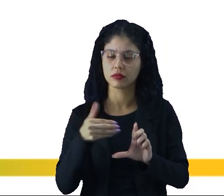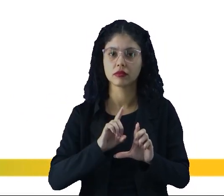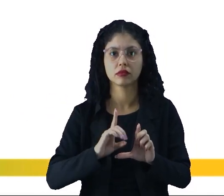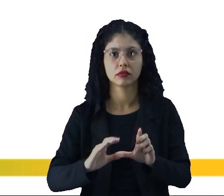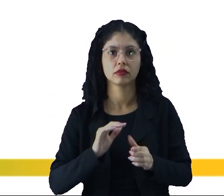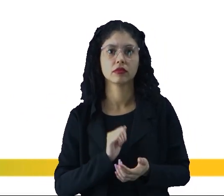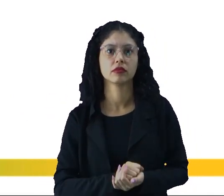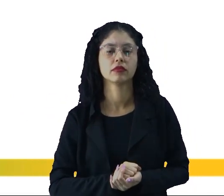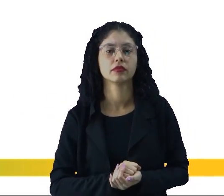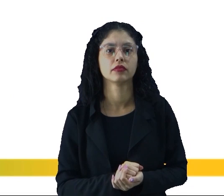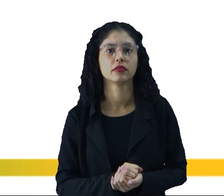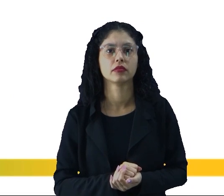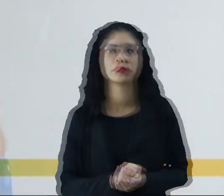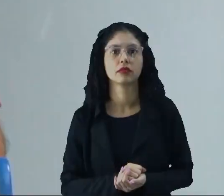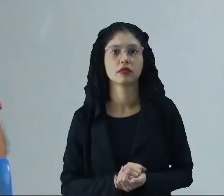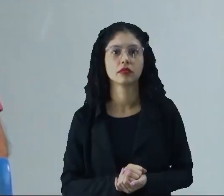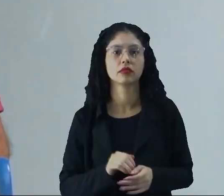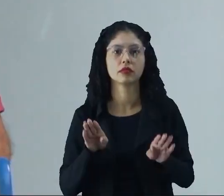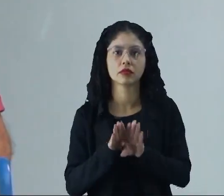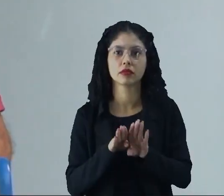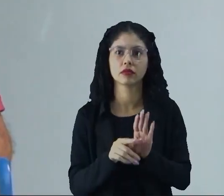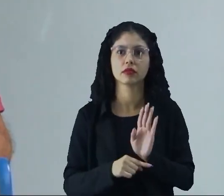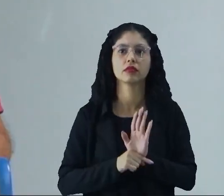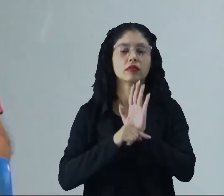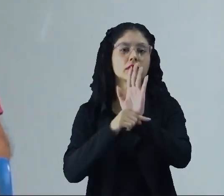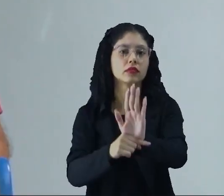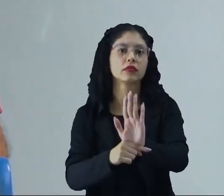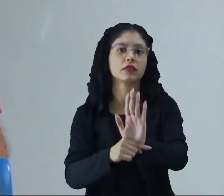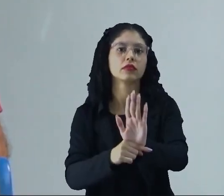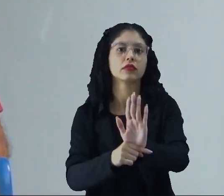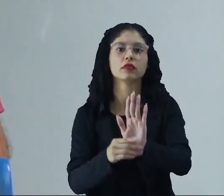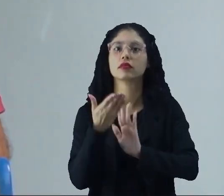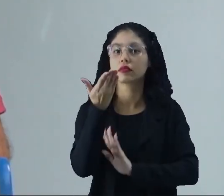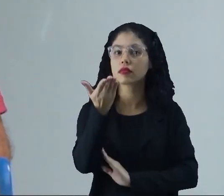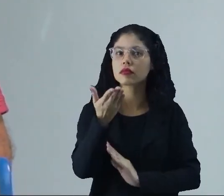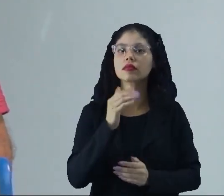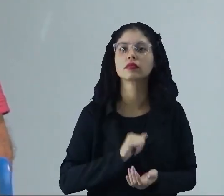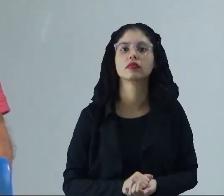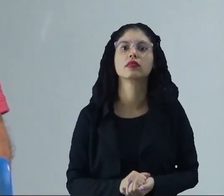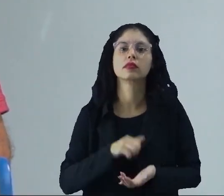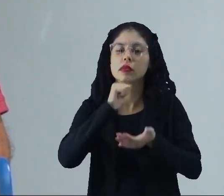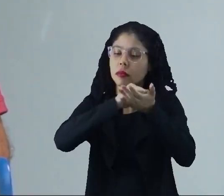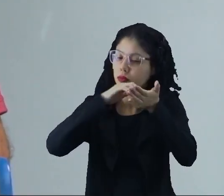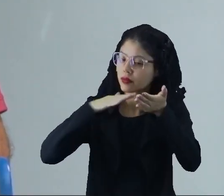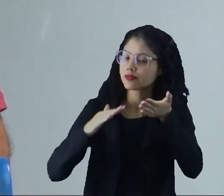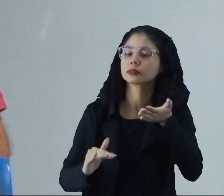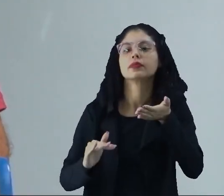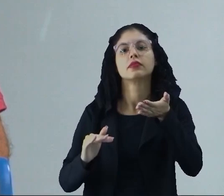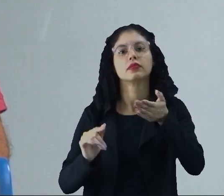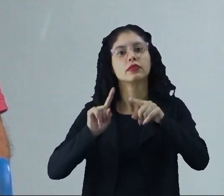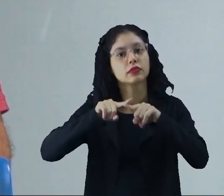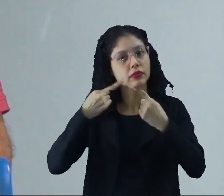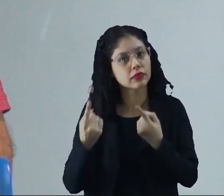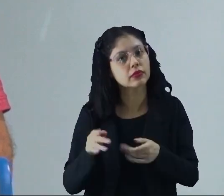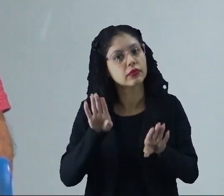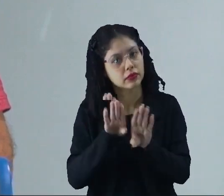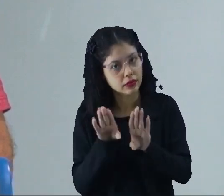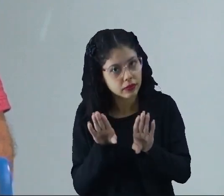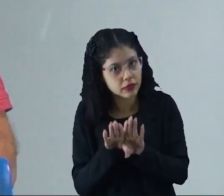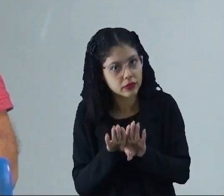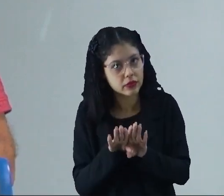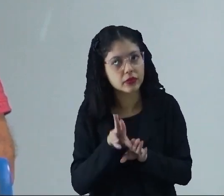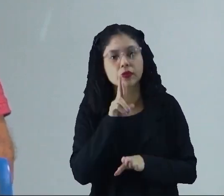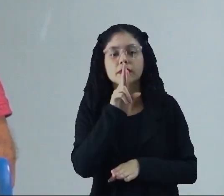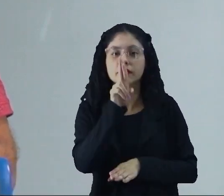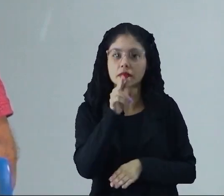do eduque nós vamos disponibilizar disponibilizar para vocês né essas questões mais questões também